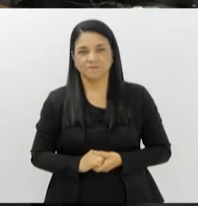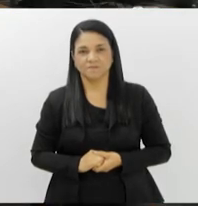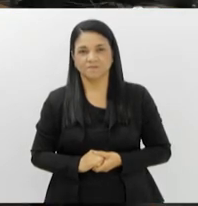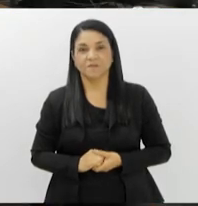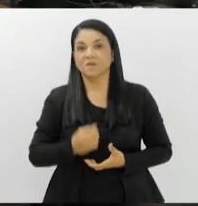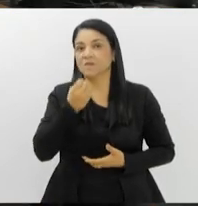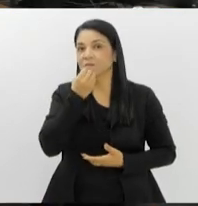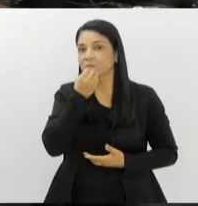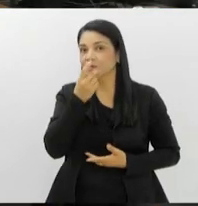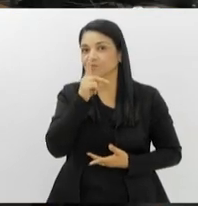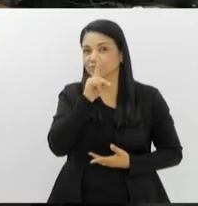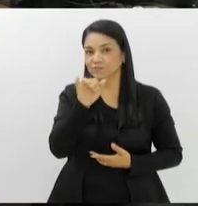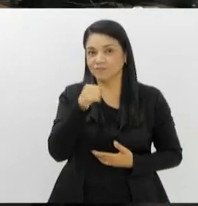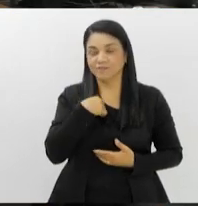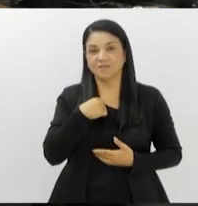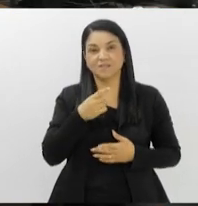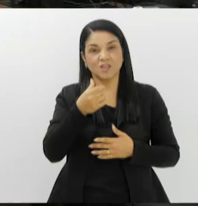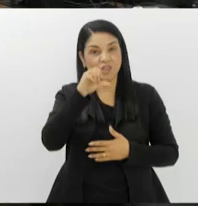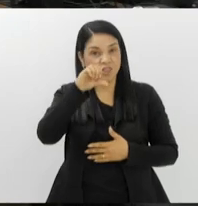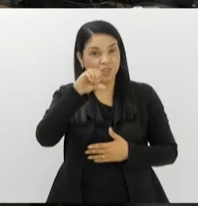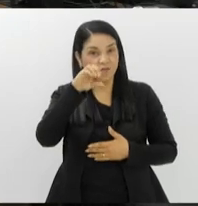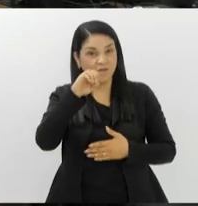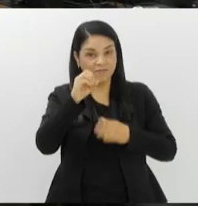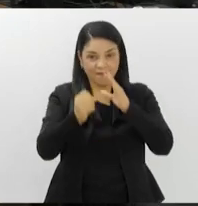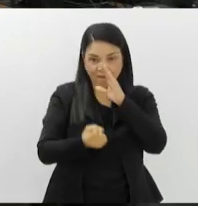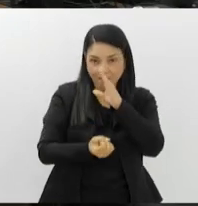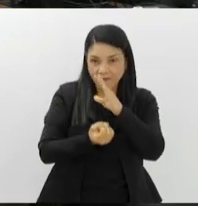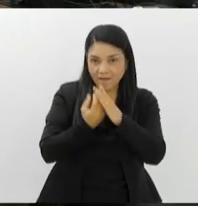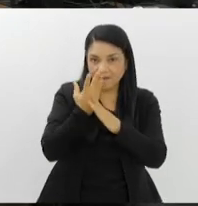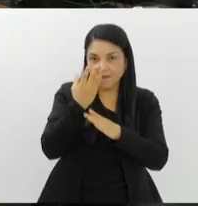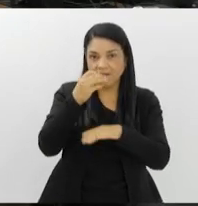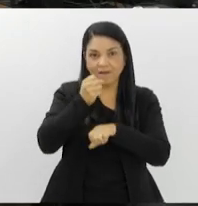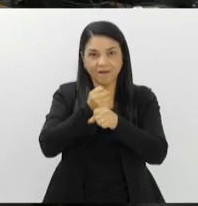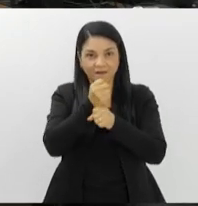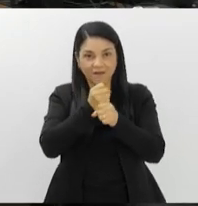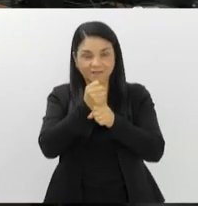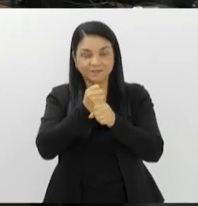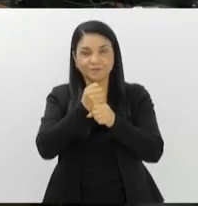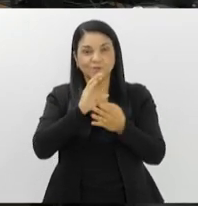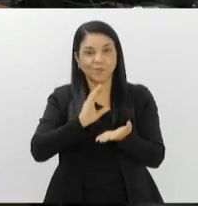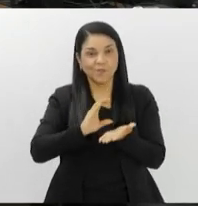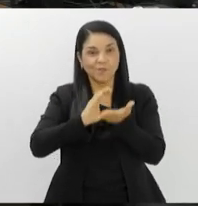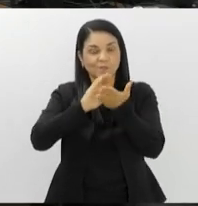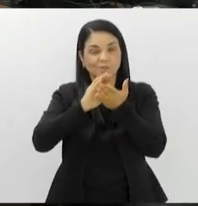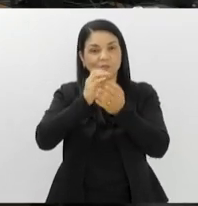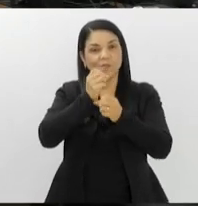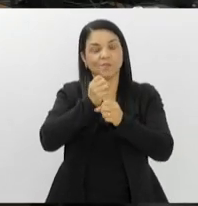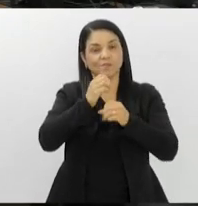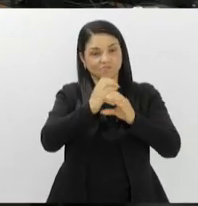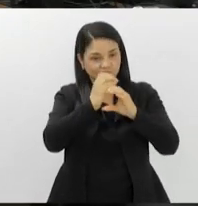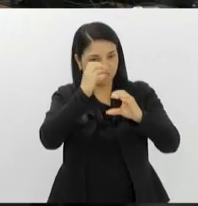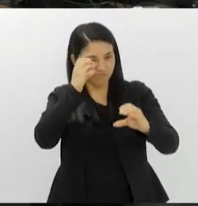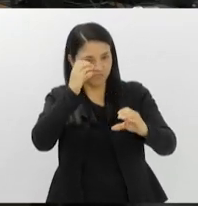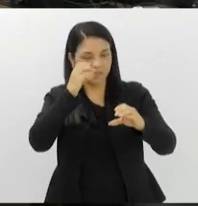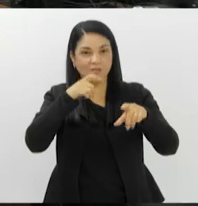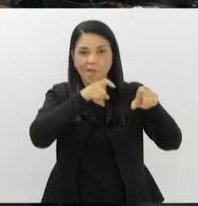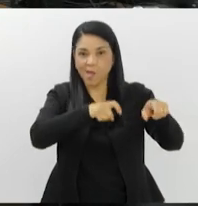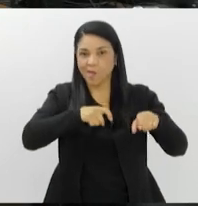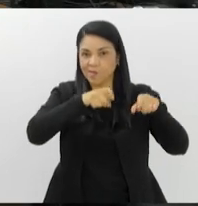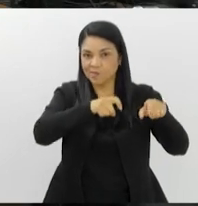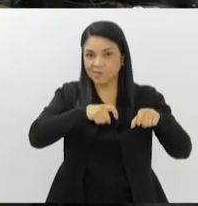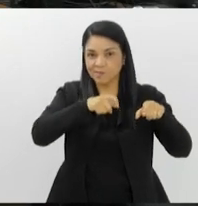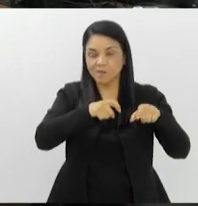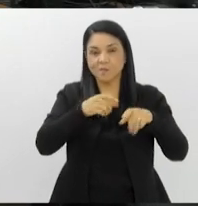Bom Dia. Após 90 anos de criação, o Conselho Regional de Engenharia e Agronomia do Rio de Janeiro vai participar